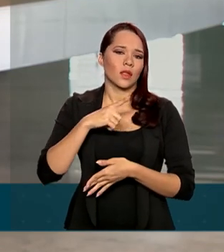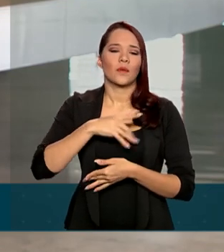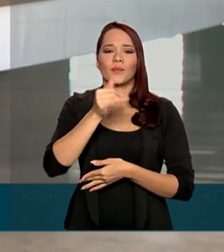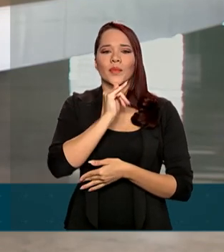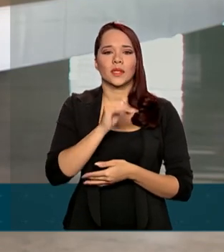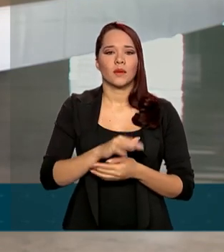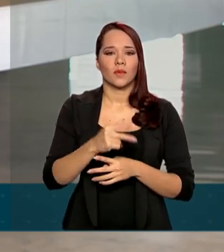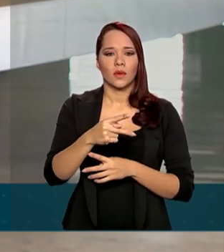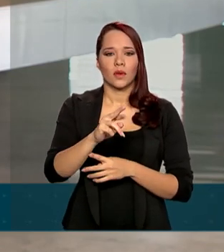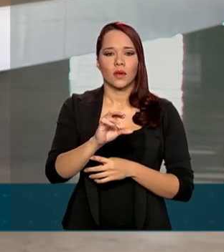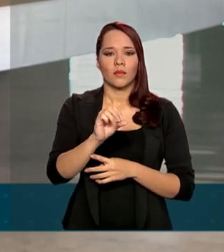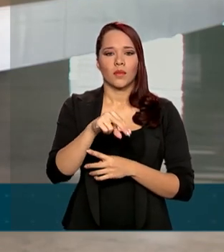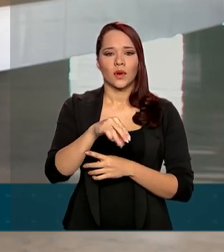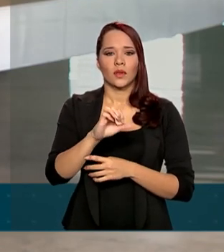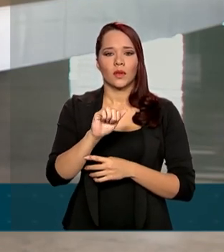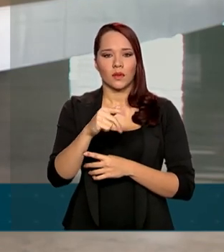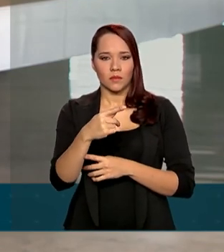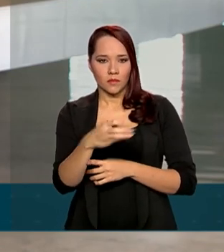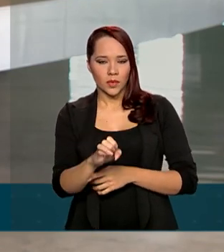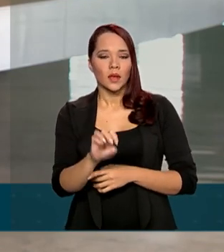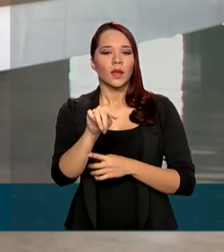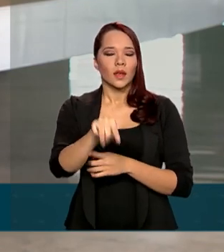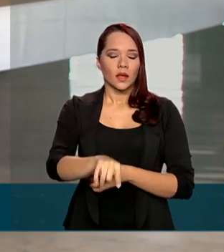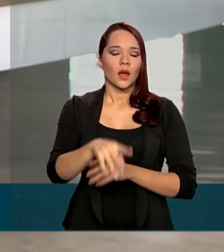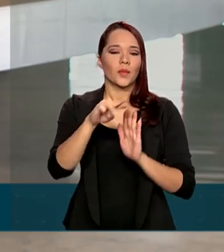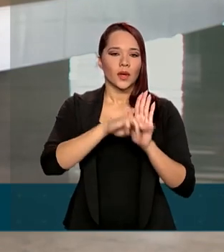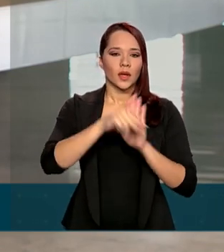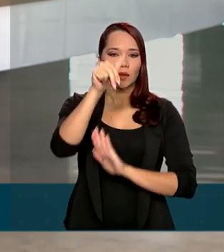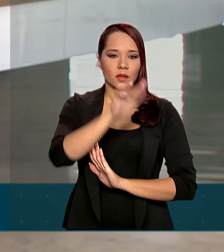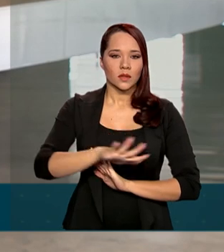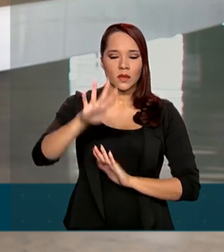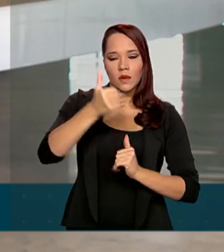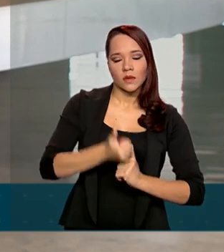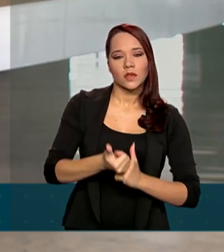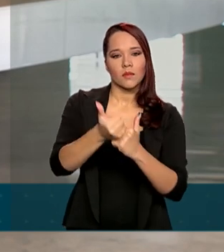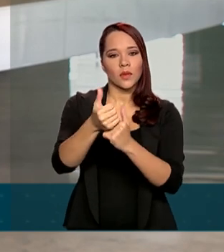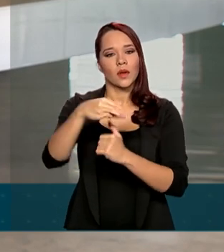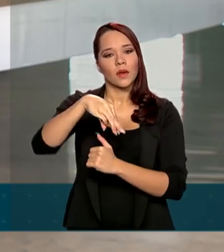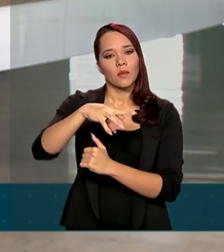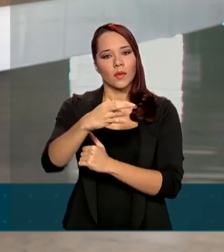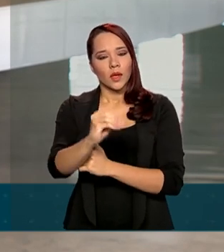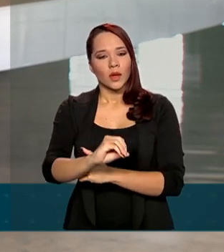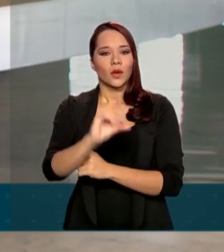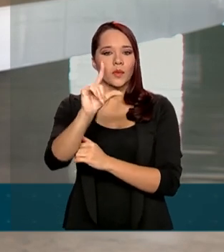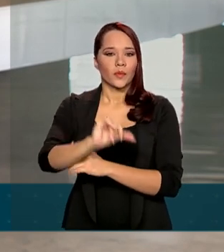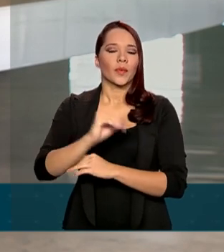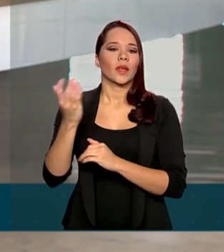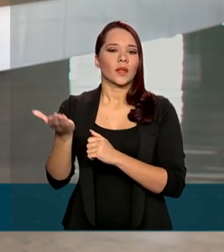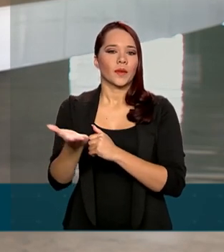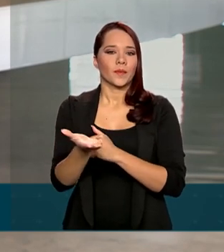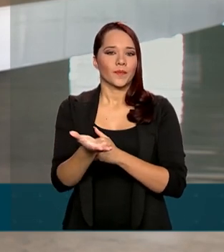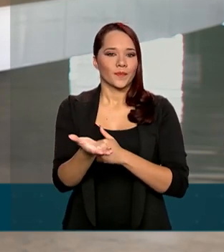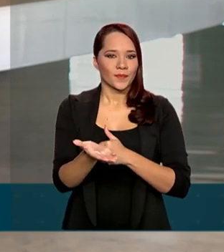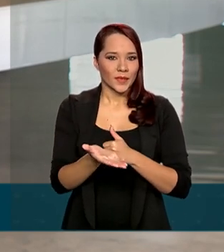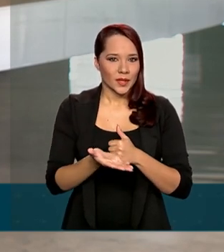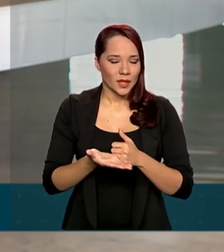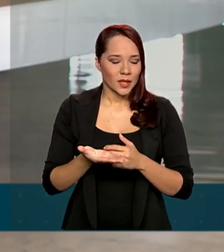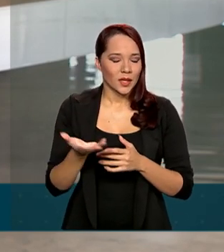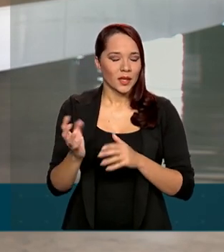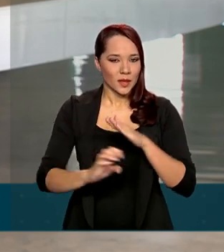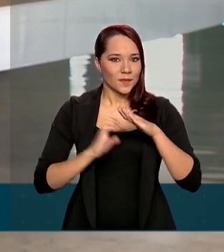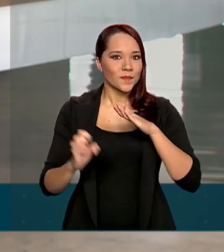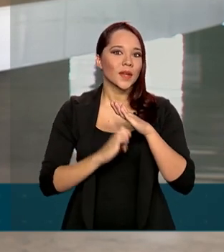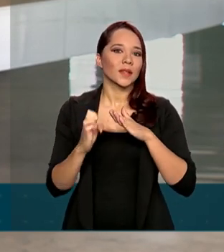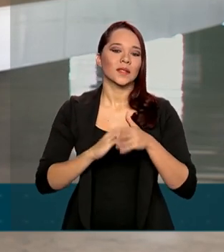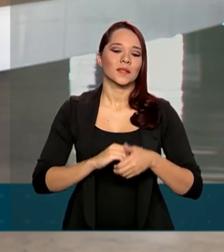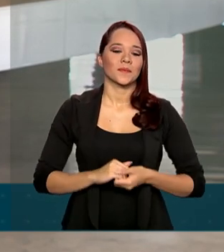exemplo, o PRONAMP, o Programa Nacional de Apoio às Microempresas e Empresas